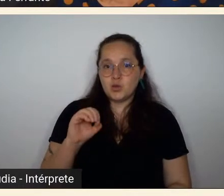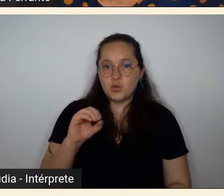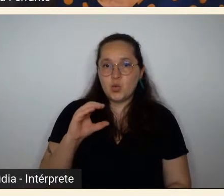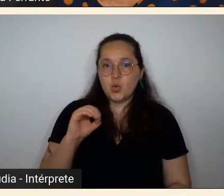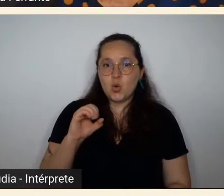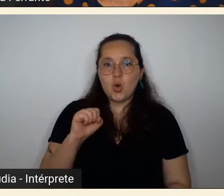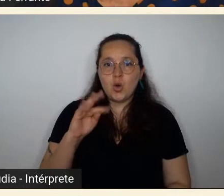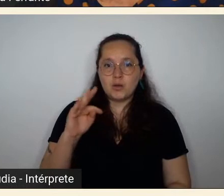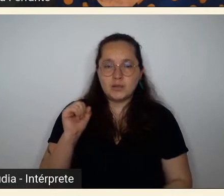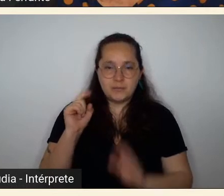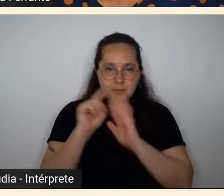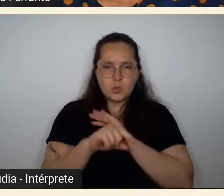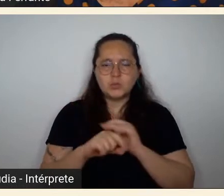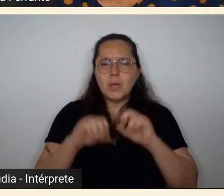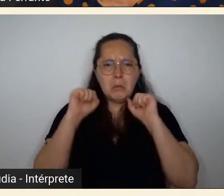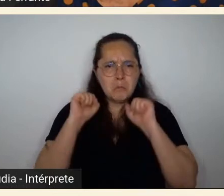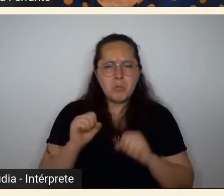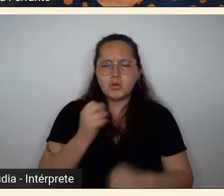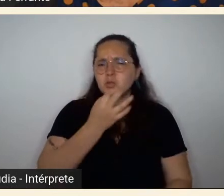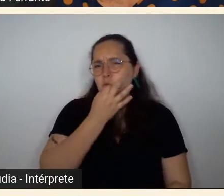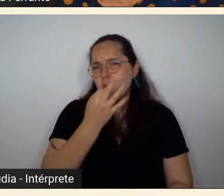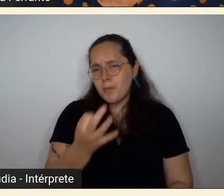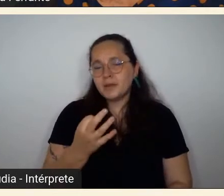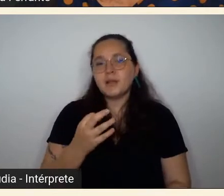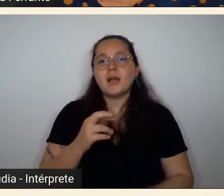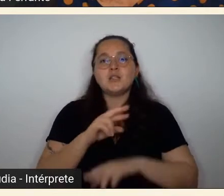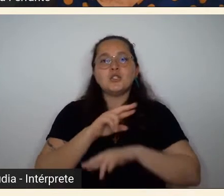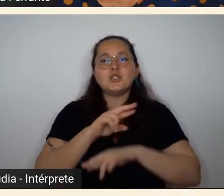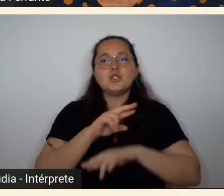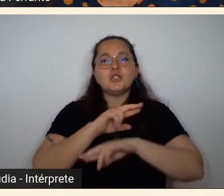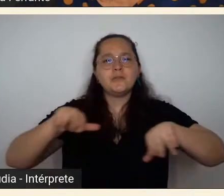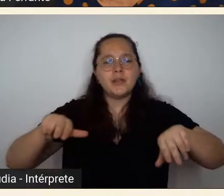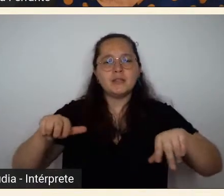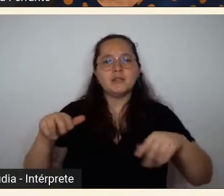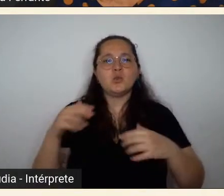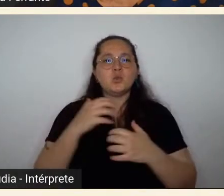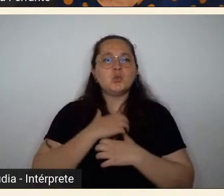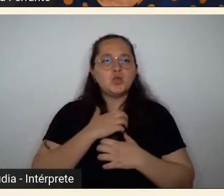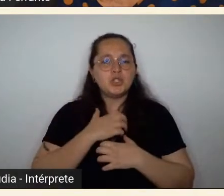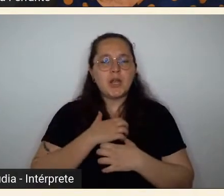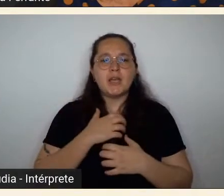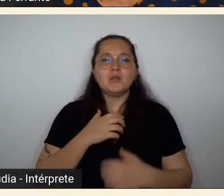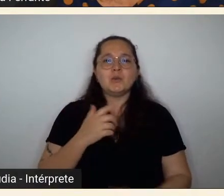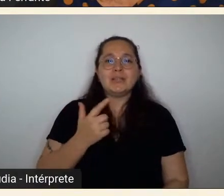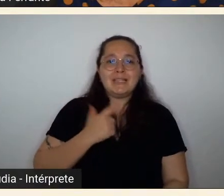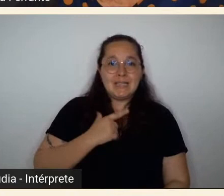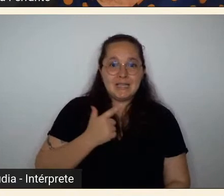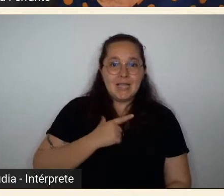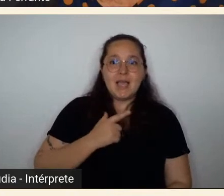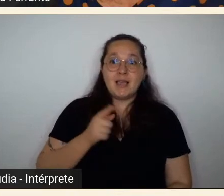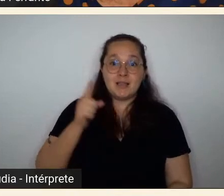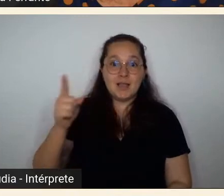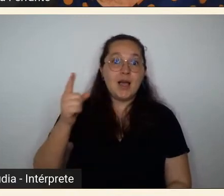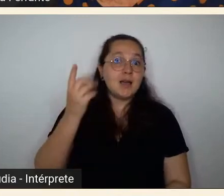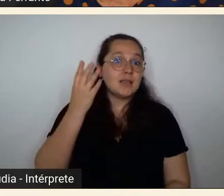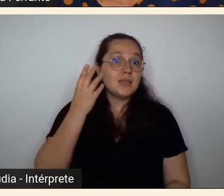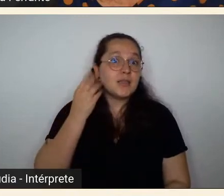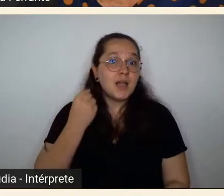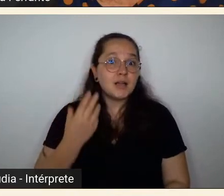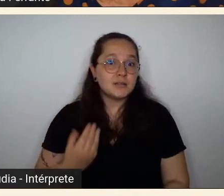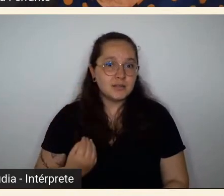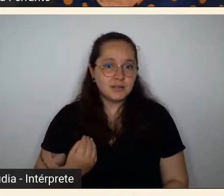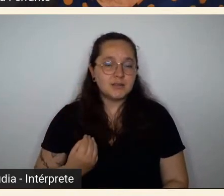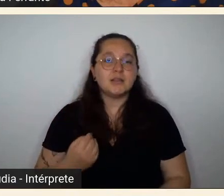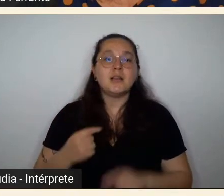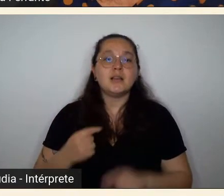poderia comentar as diferenças nas formas de inserção no exterior da Tarsila e de um artista homem como o